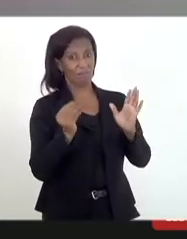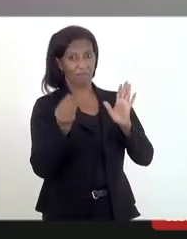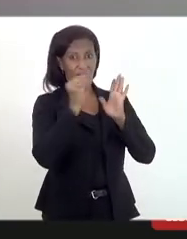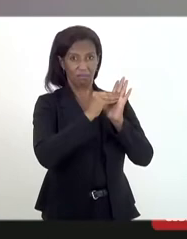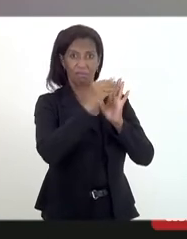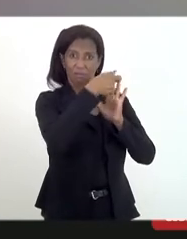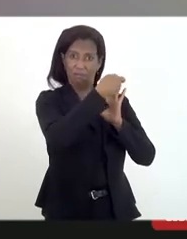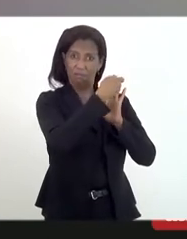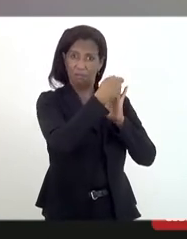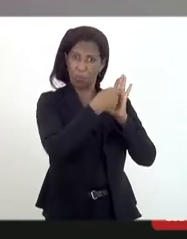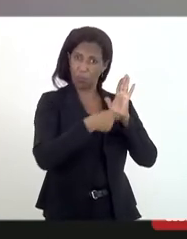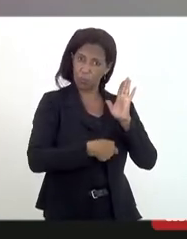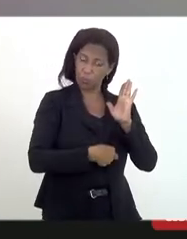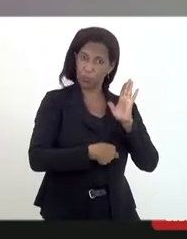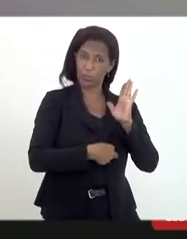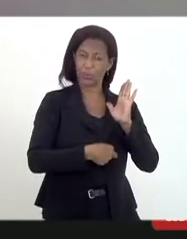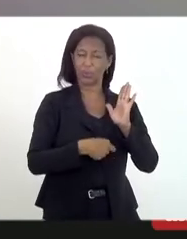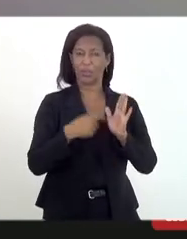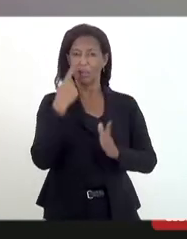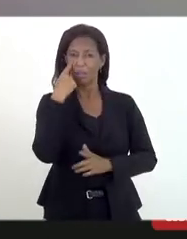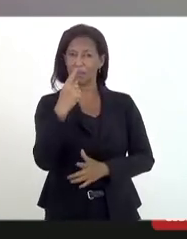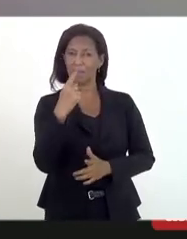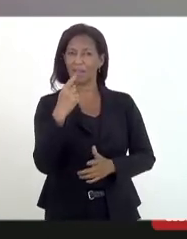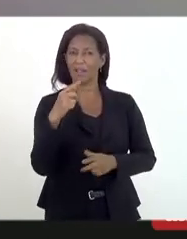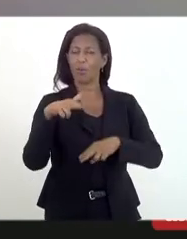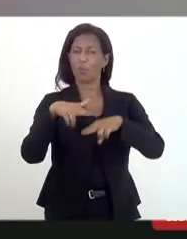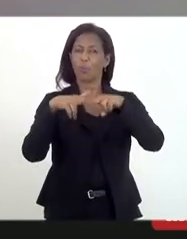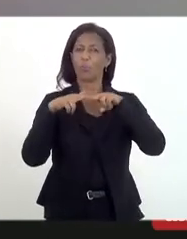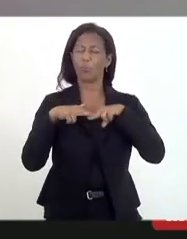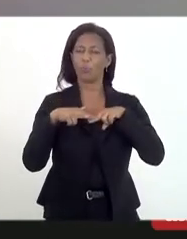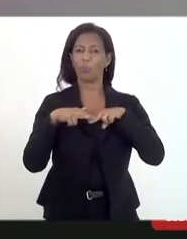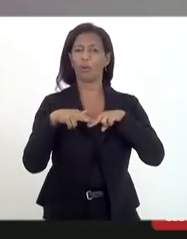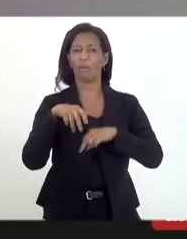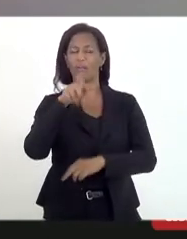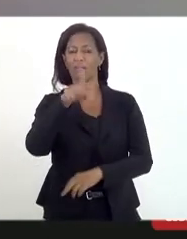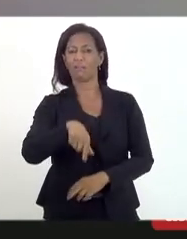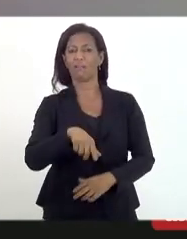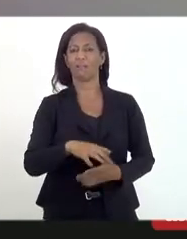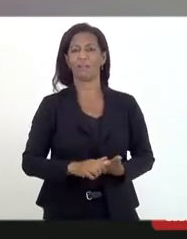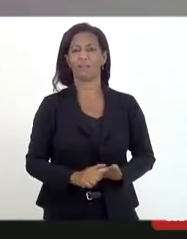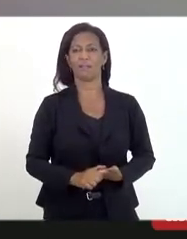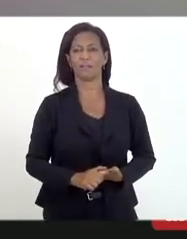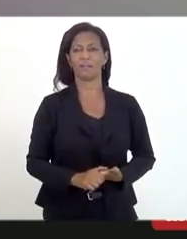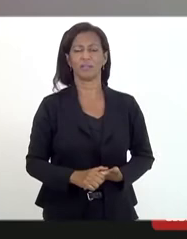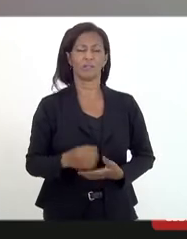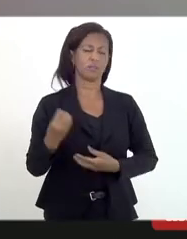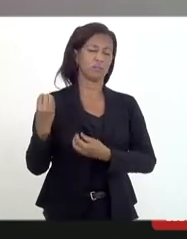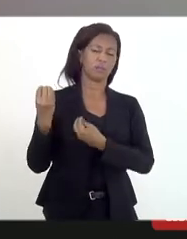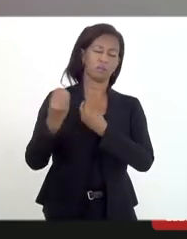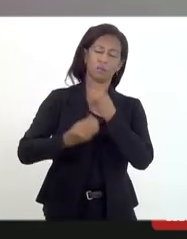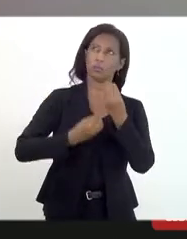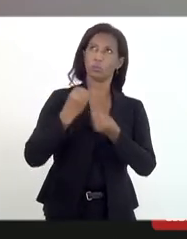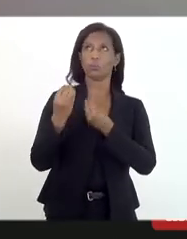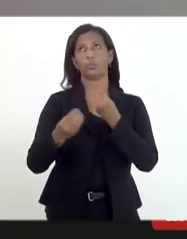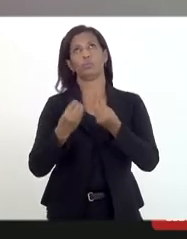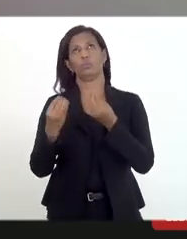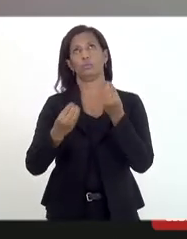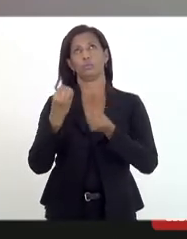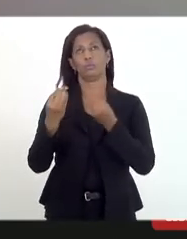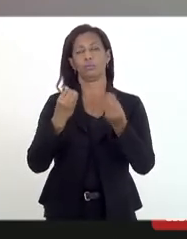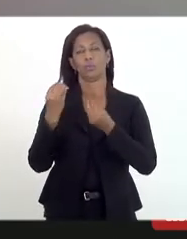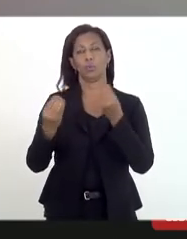nós podemos constatar algumas causas que é uma, vamos dizer assim, uma